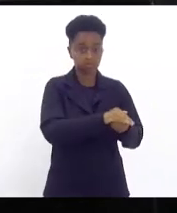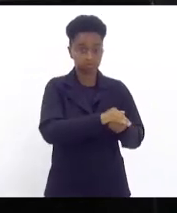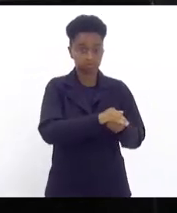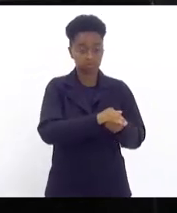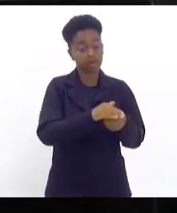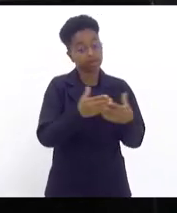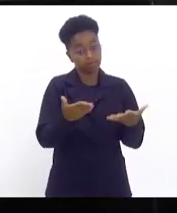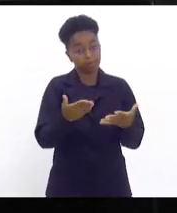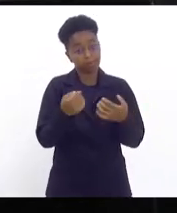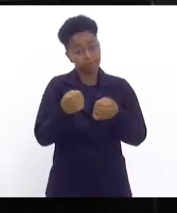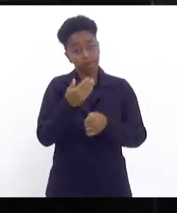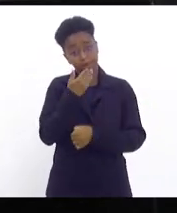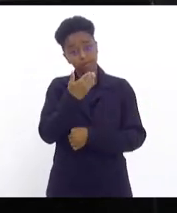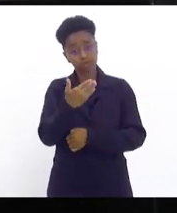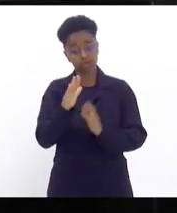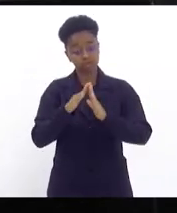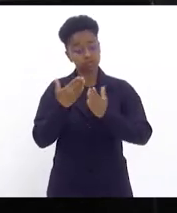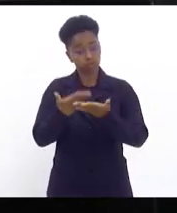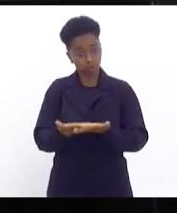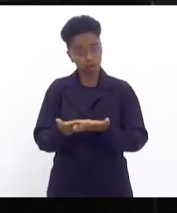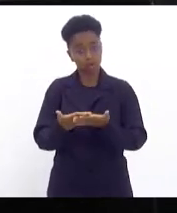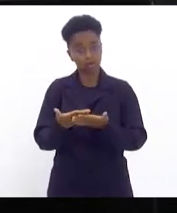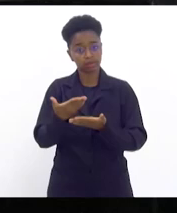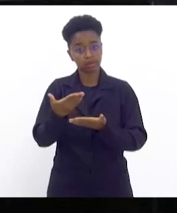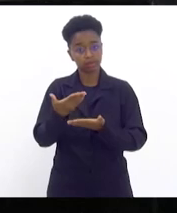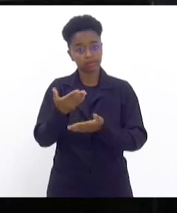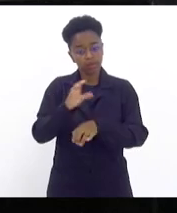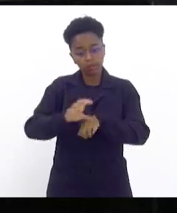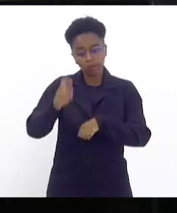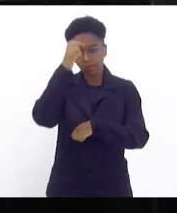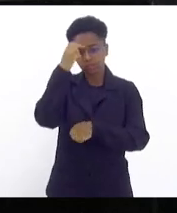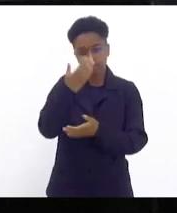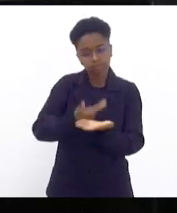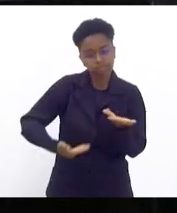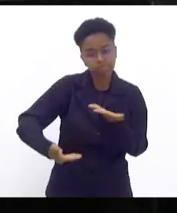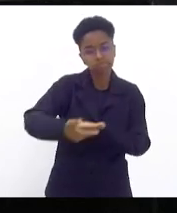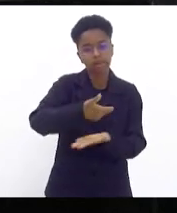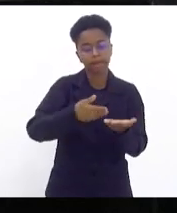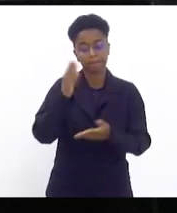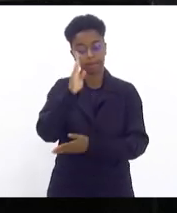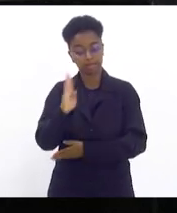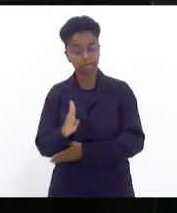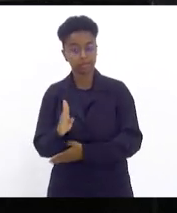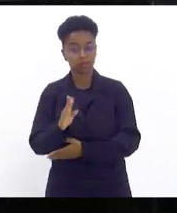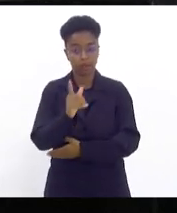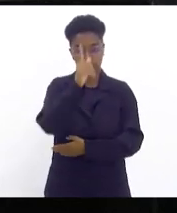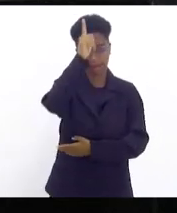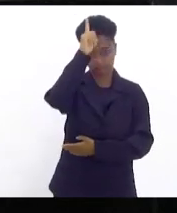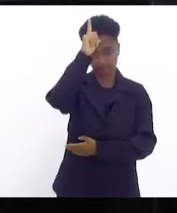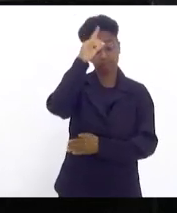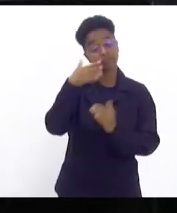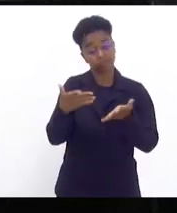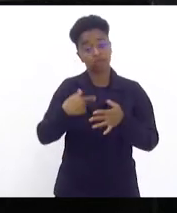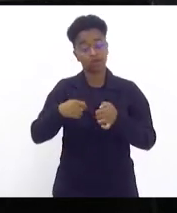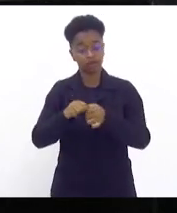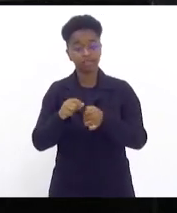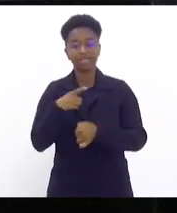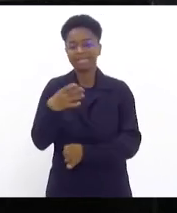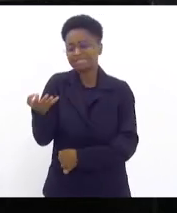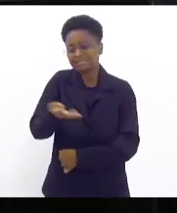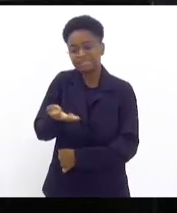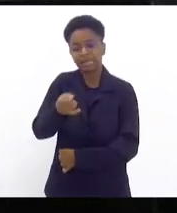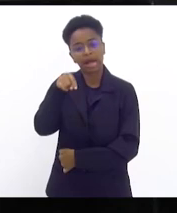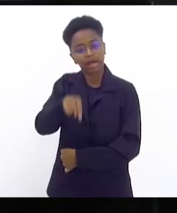uma escola intercultural Brasil-Alemanha. E assim o fiz, na certeza de que a nossa cidade